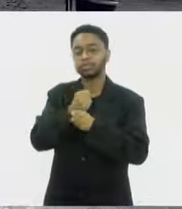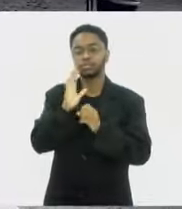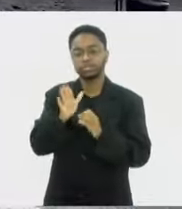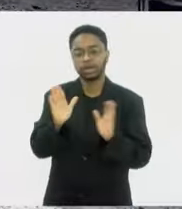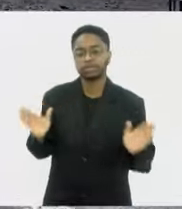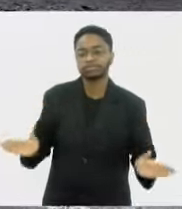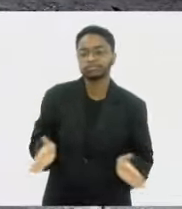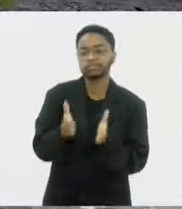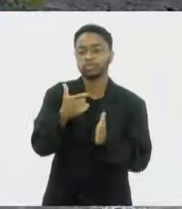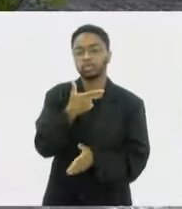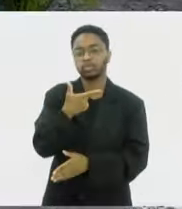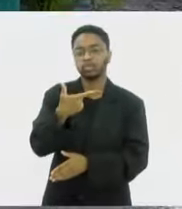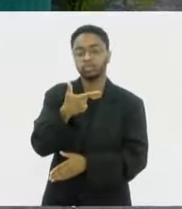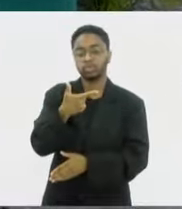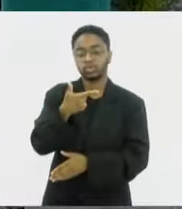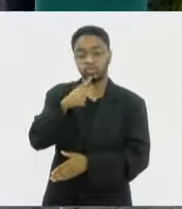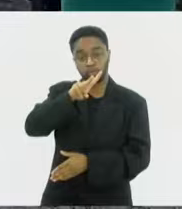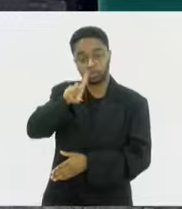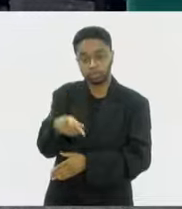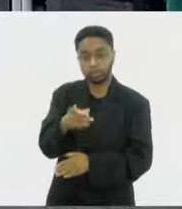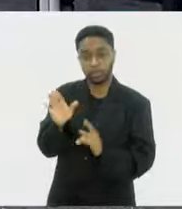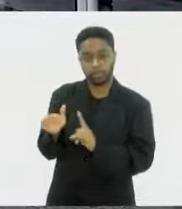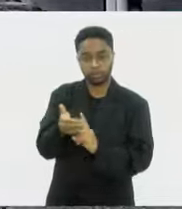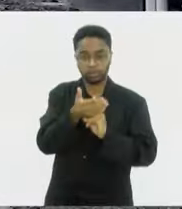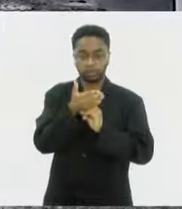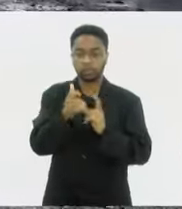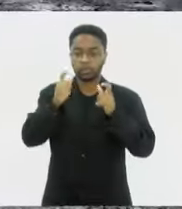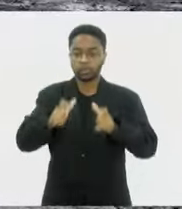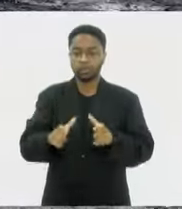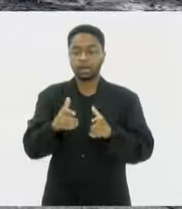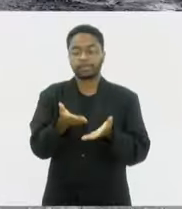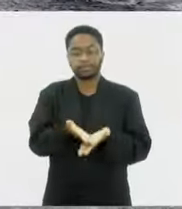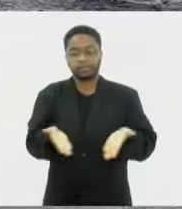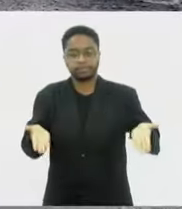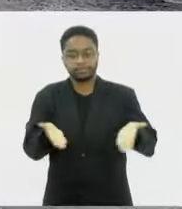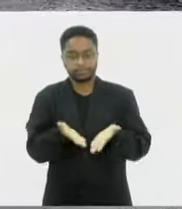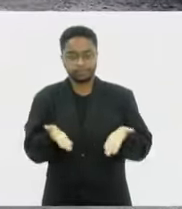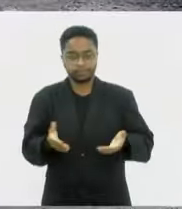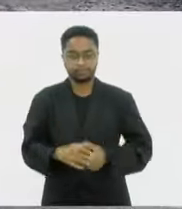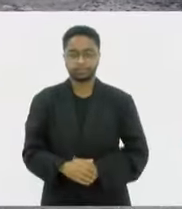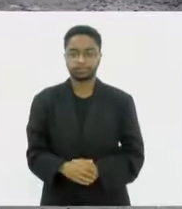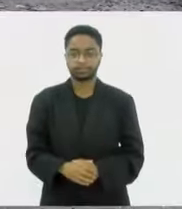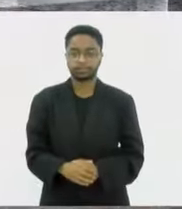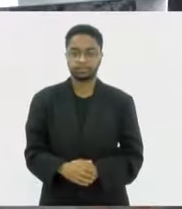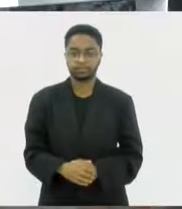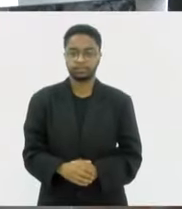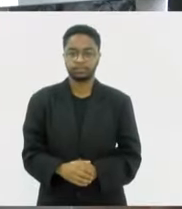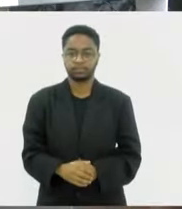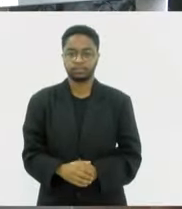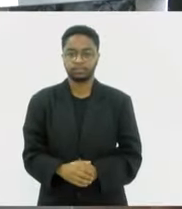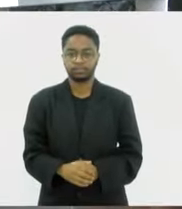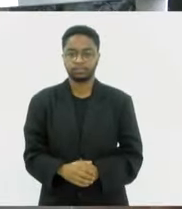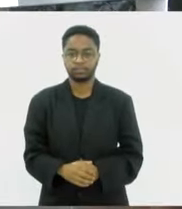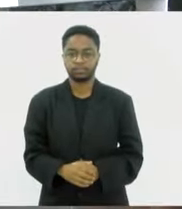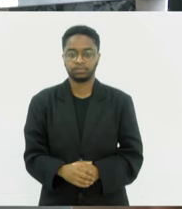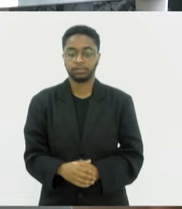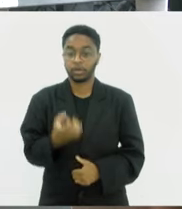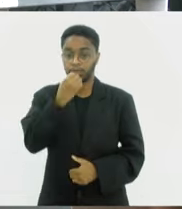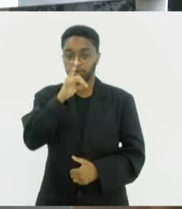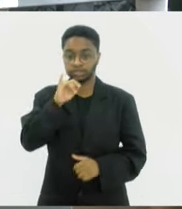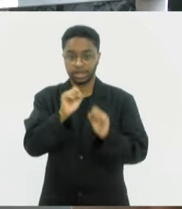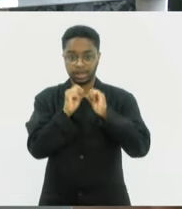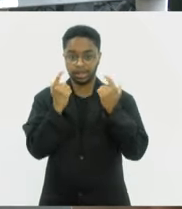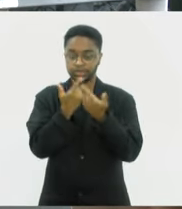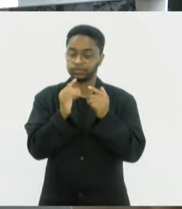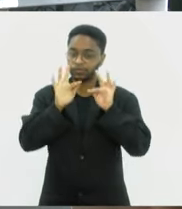acolhimentos. O espaço fica na Avenida Bartolomeu Gusmão, 1001, no Maracanã. Bom, o Dia Alerj